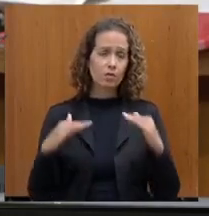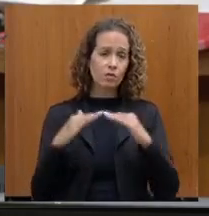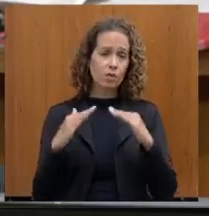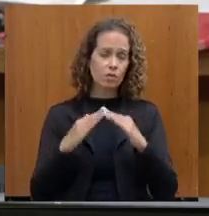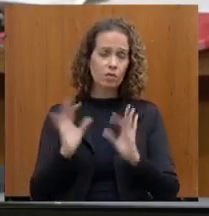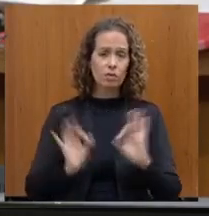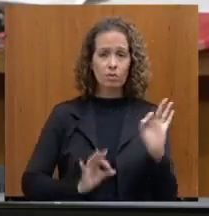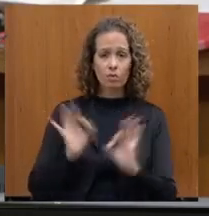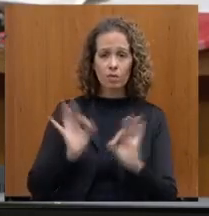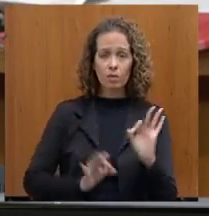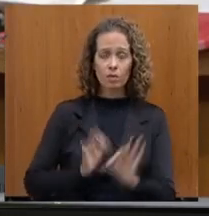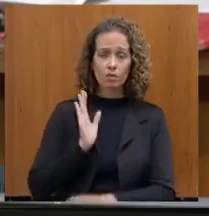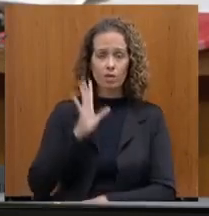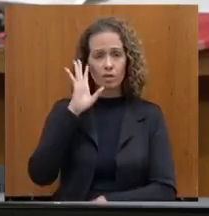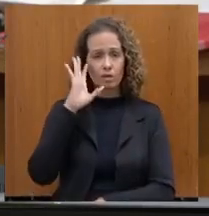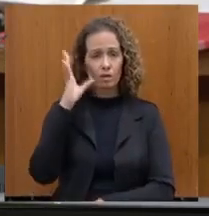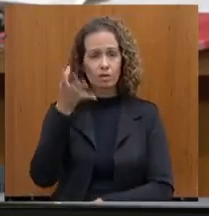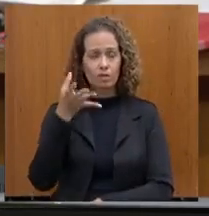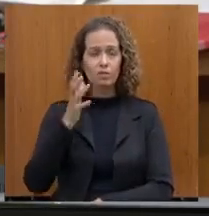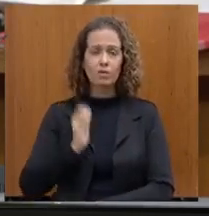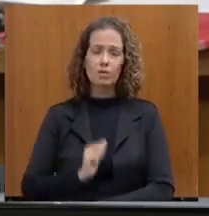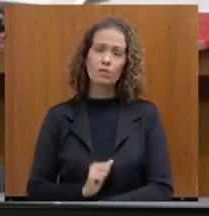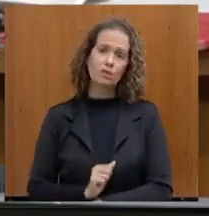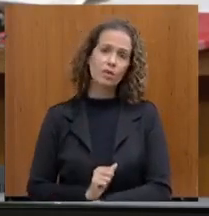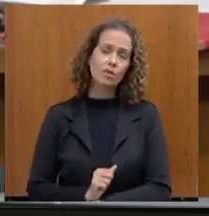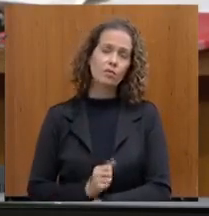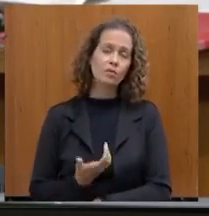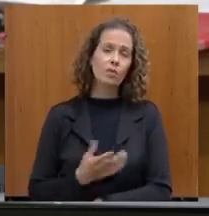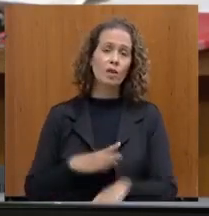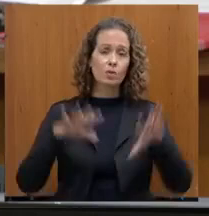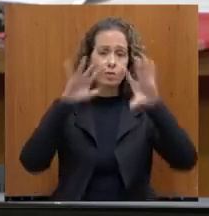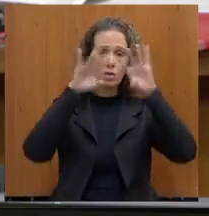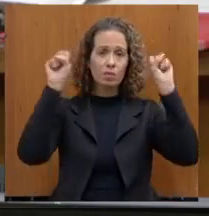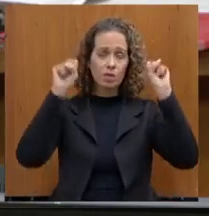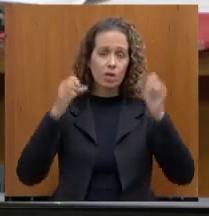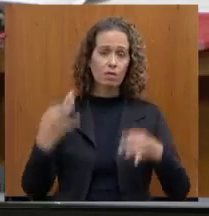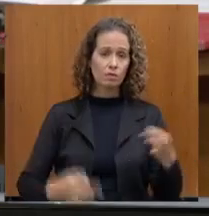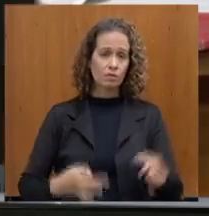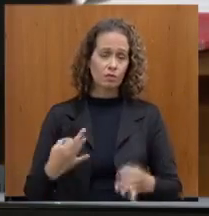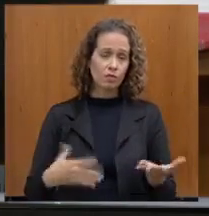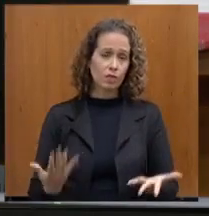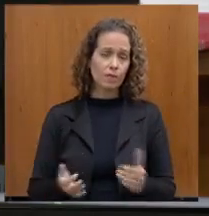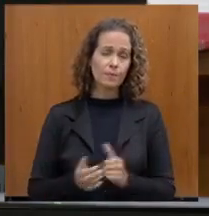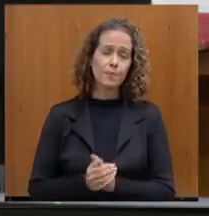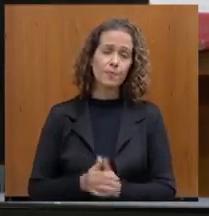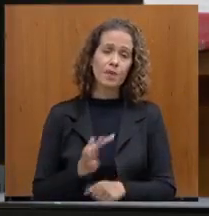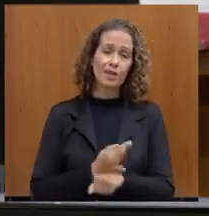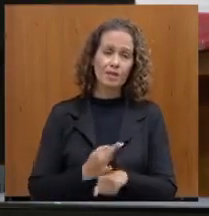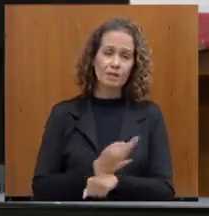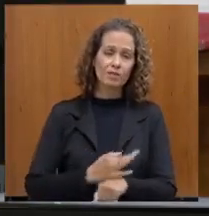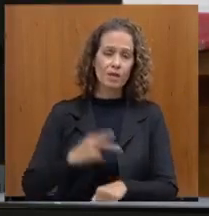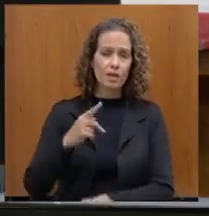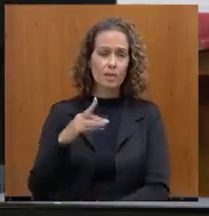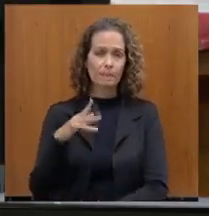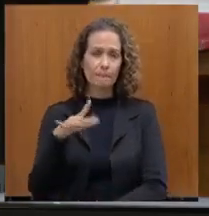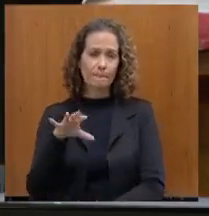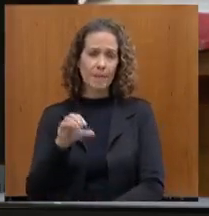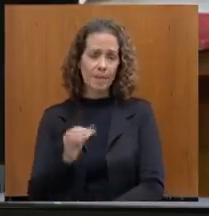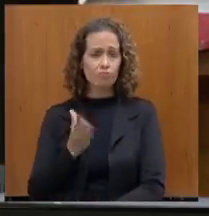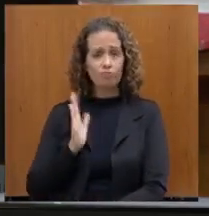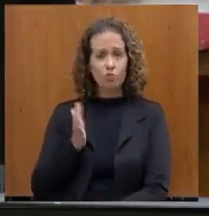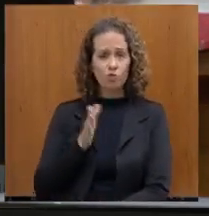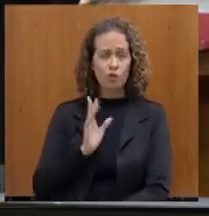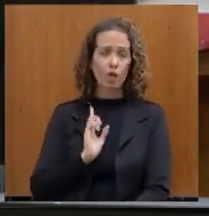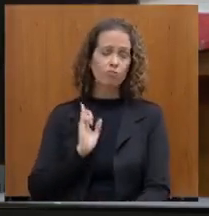plano definido pelo Tribunal de Justiça. Com relação às férias-primas, nós, até foi objeto de uma